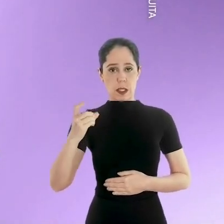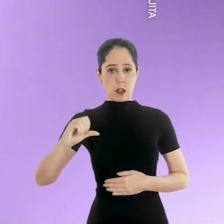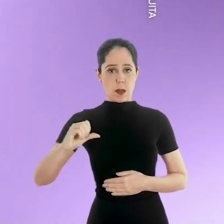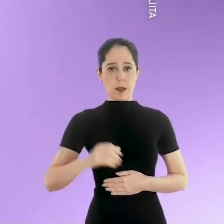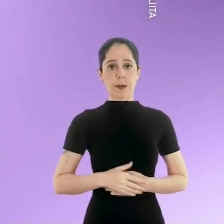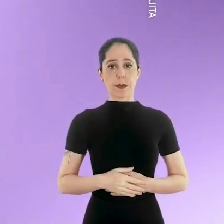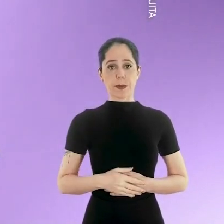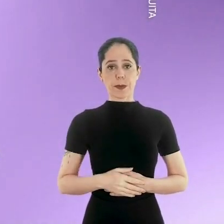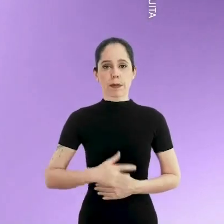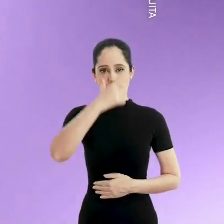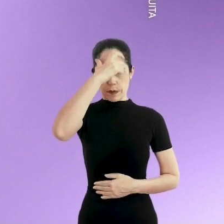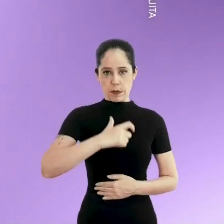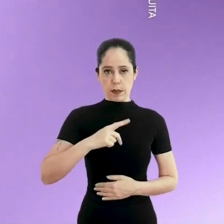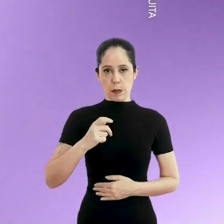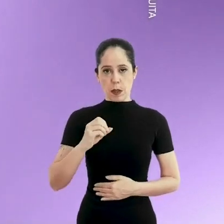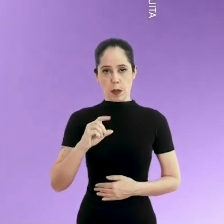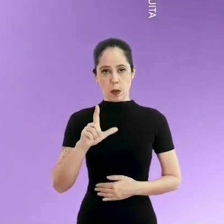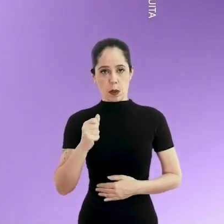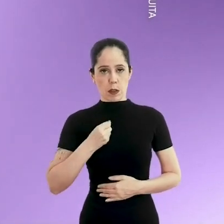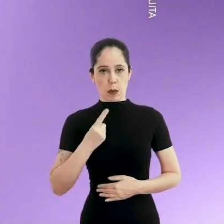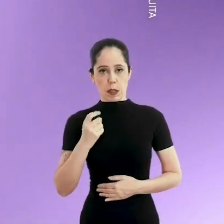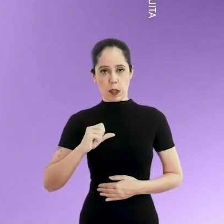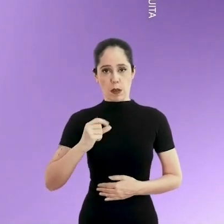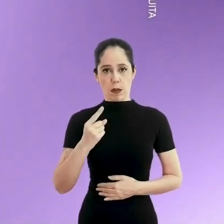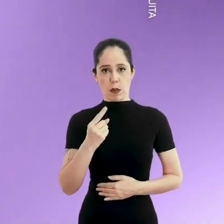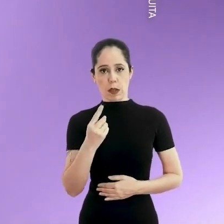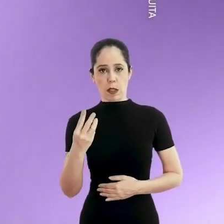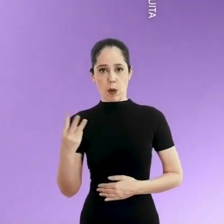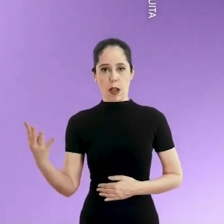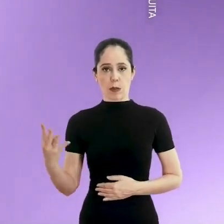19019. Paola Foleto, 19134.